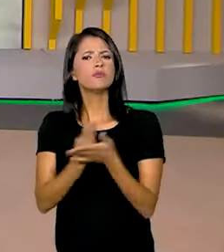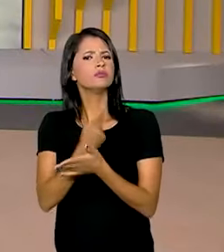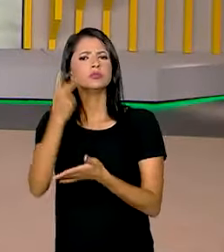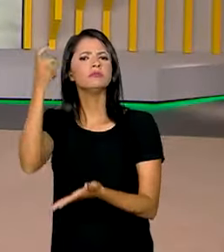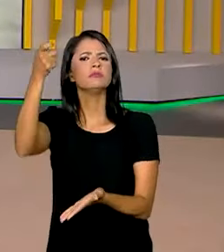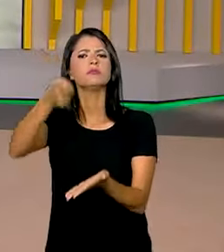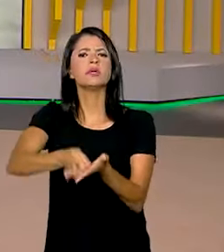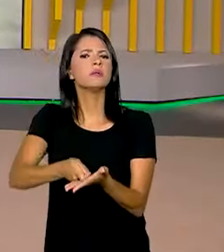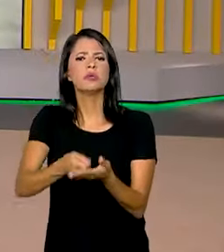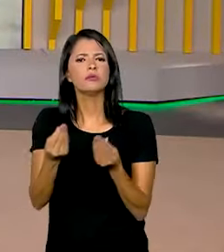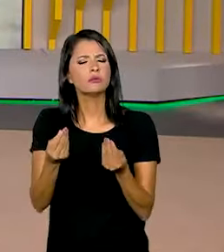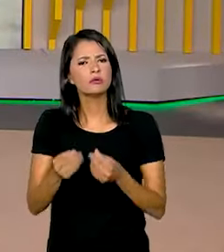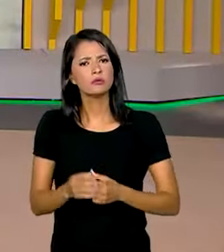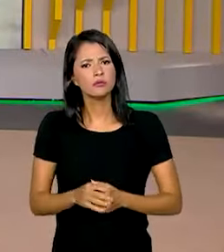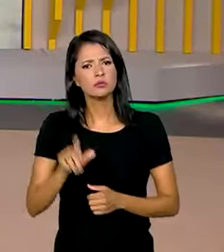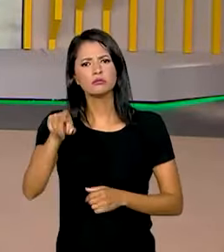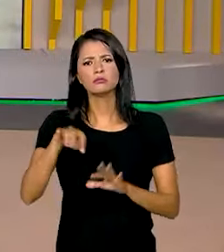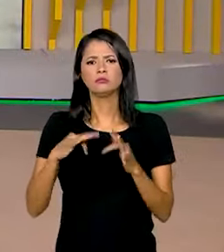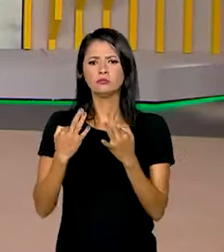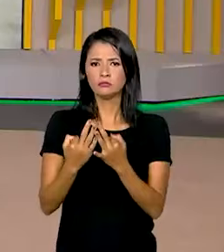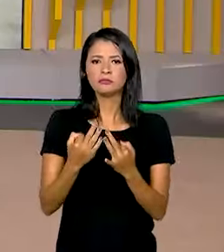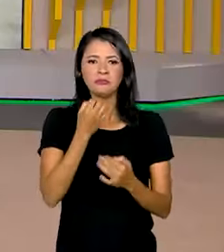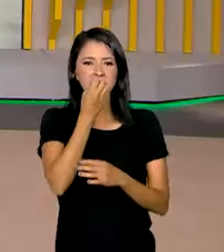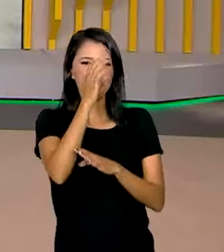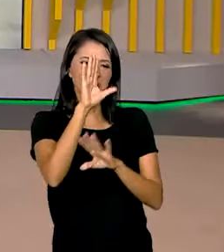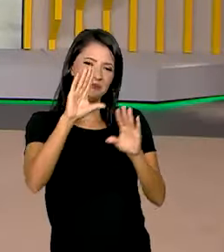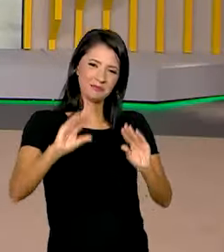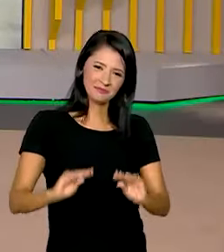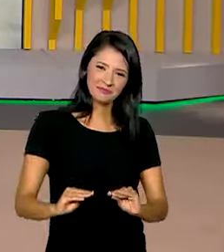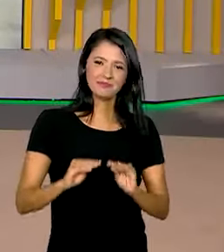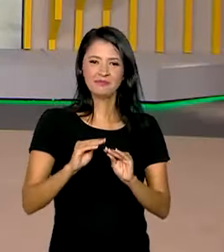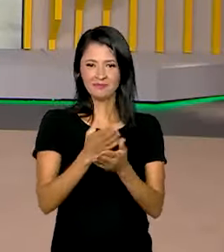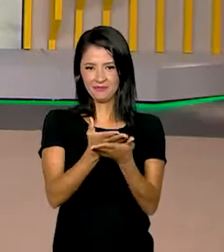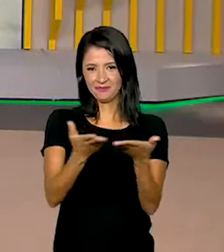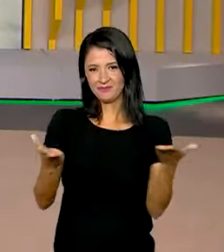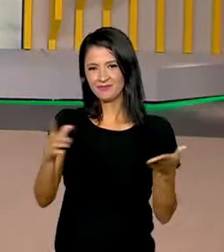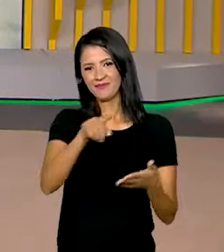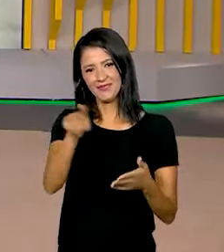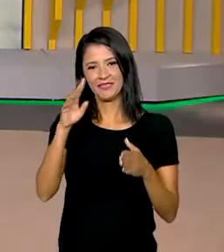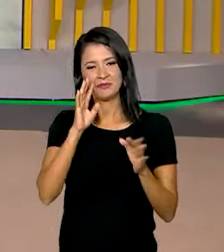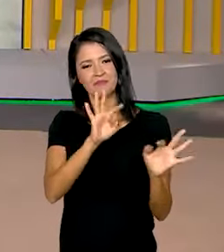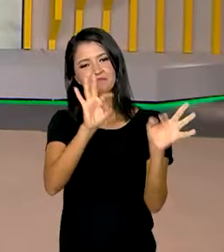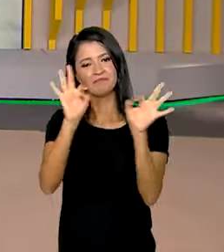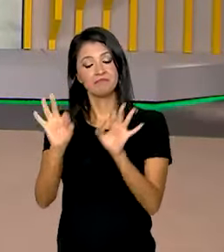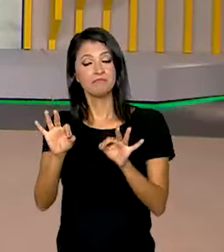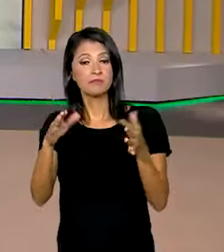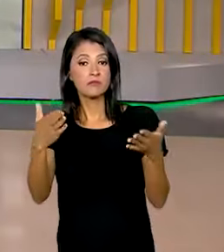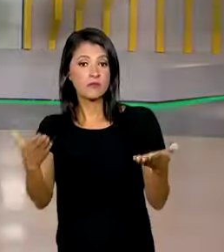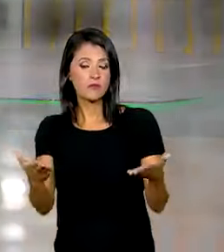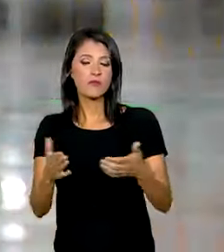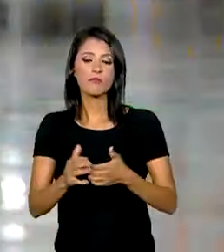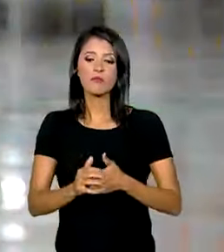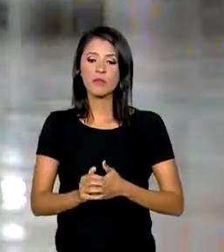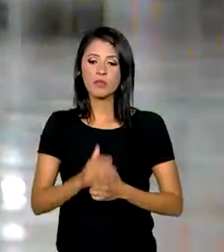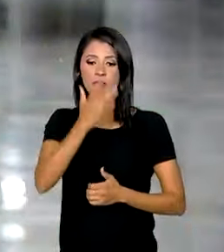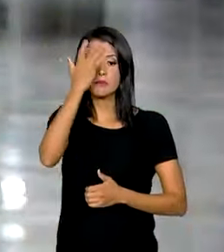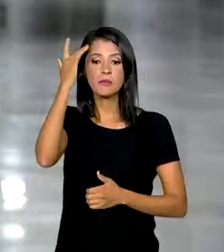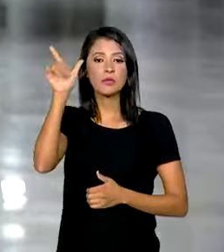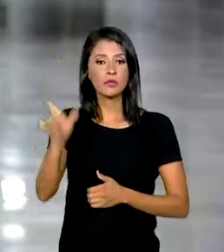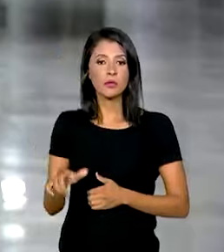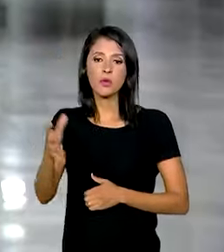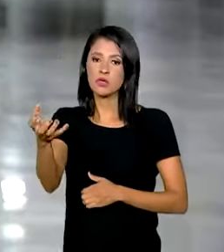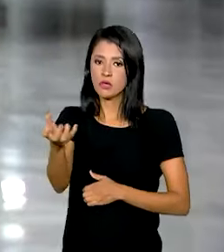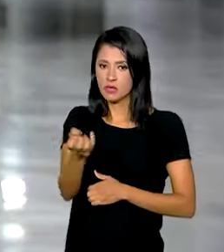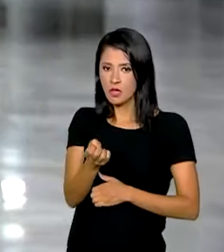unificado? Boa noite, Pablo. Boa noite a todos vocês que nos assistem. Pois é, os beneficiários do Bolsa